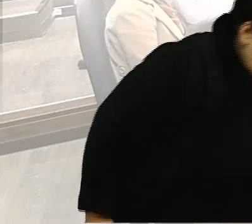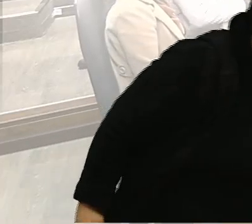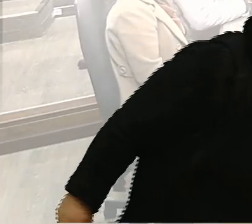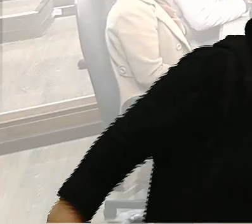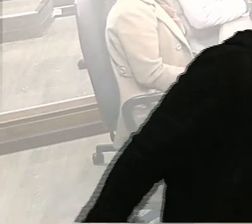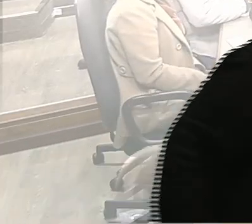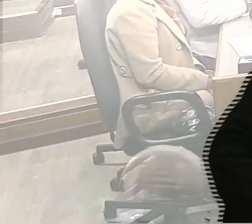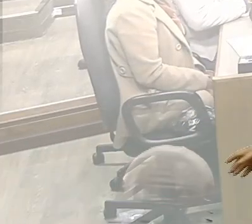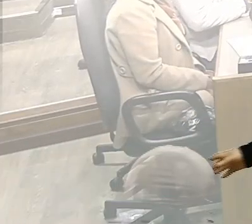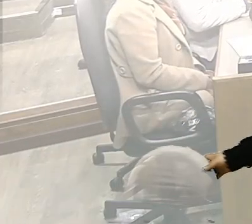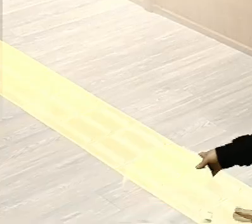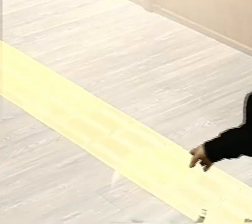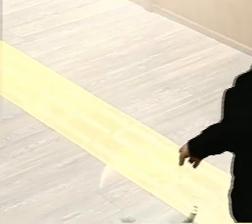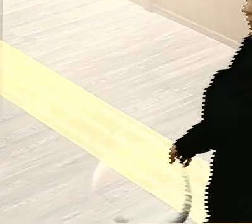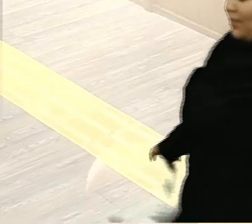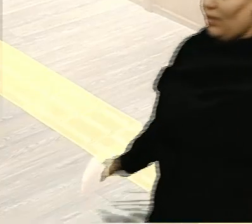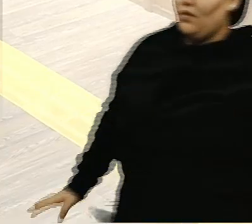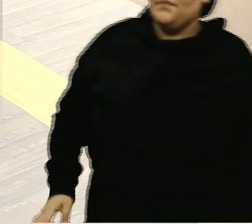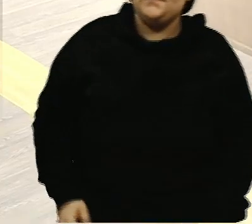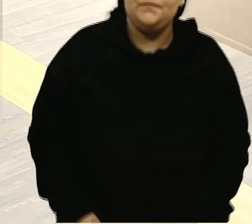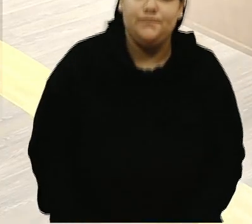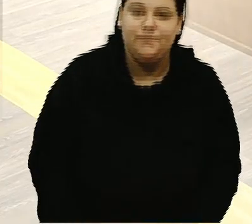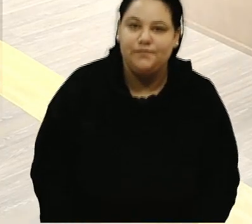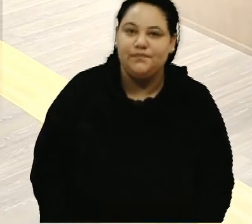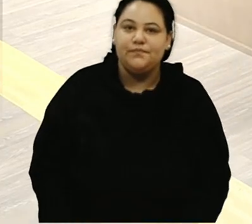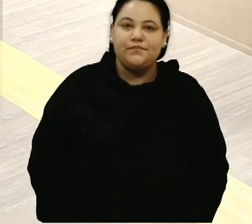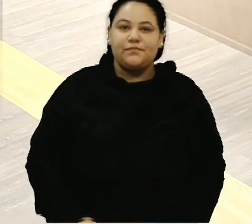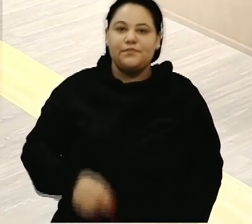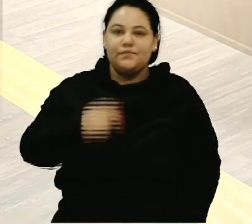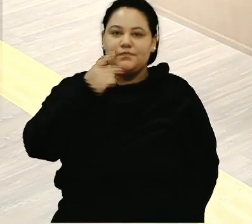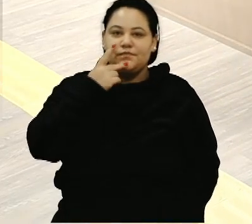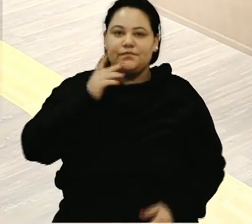Em declaração de voto, vereador professor Zanquim.